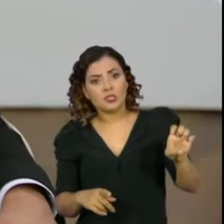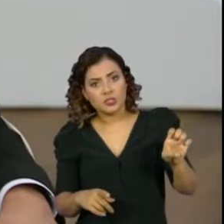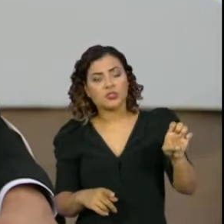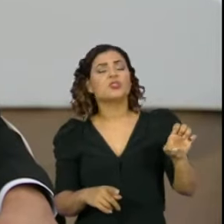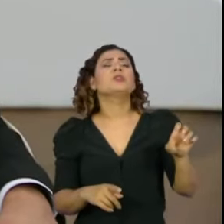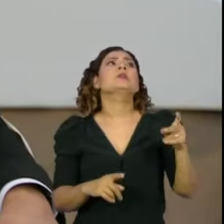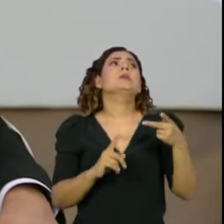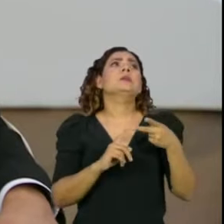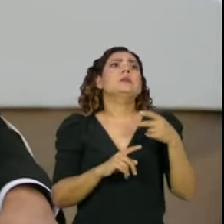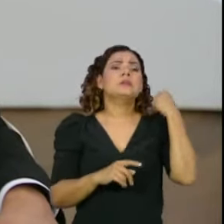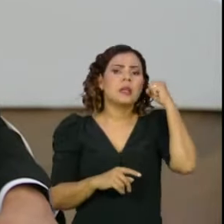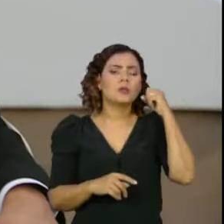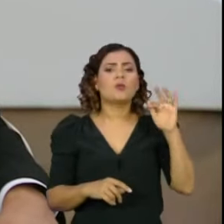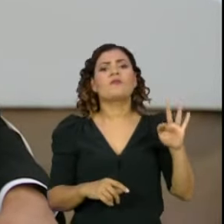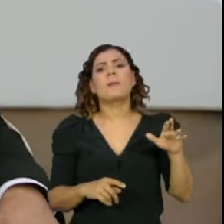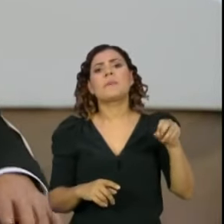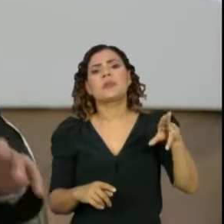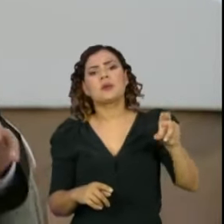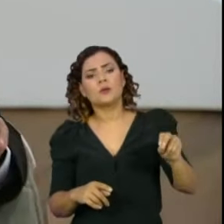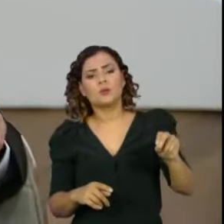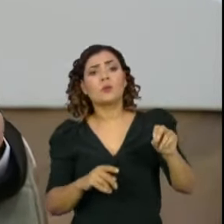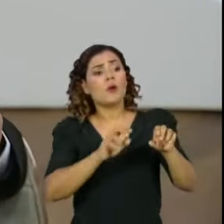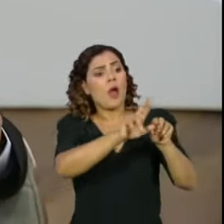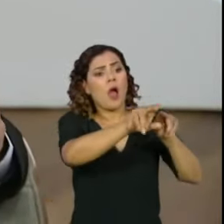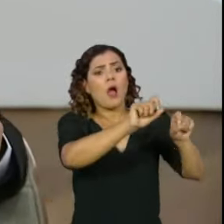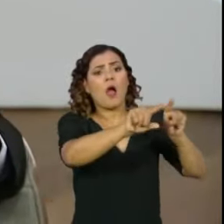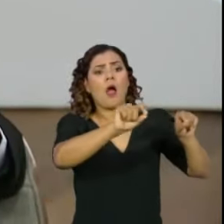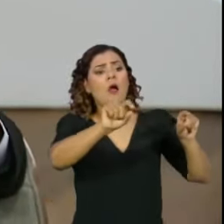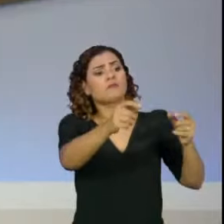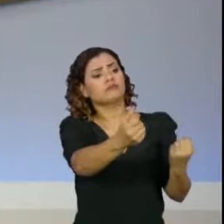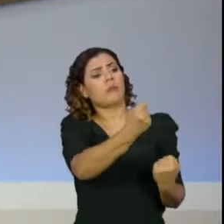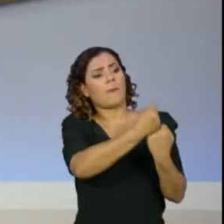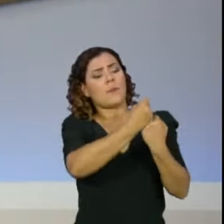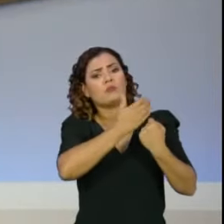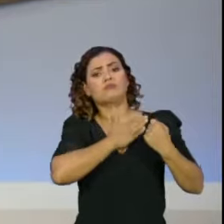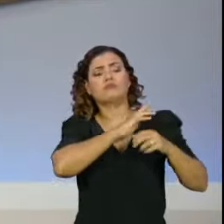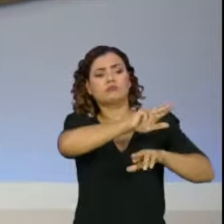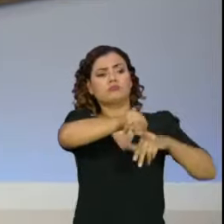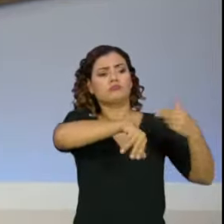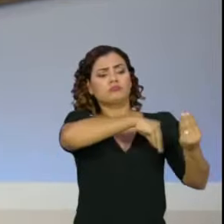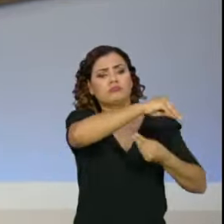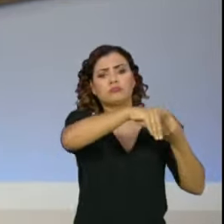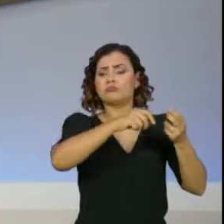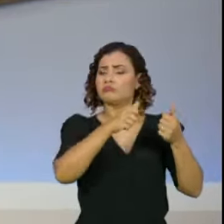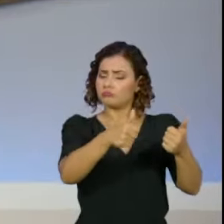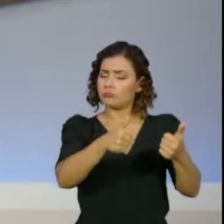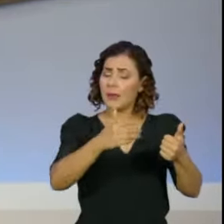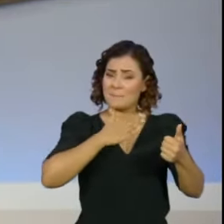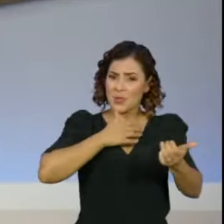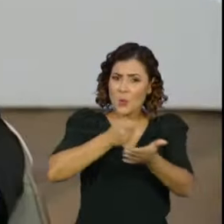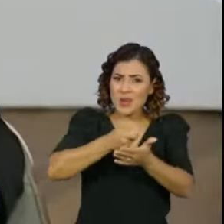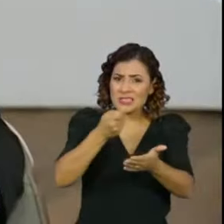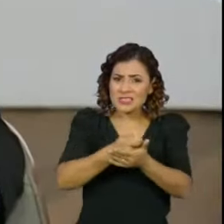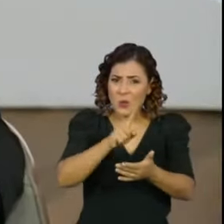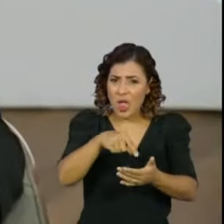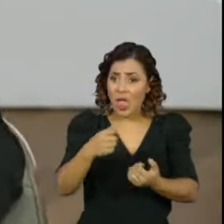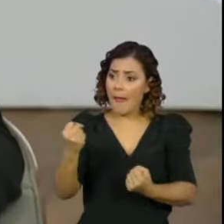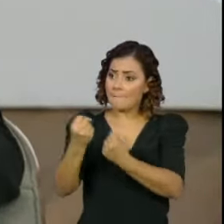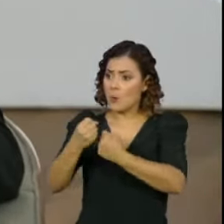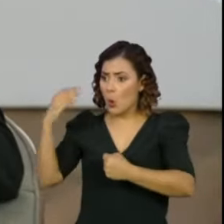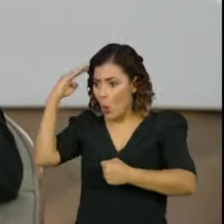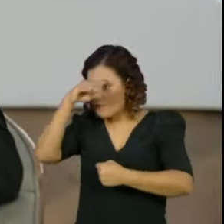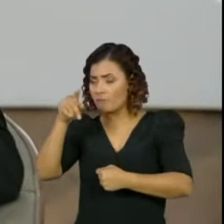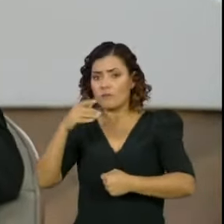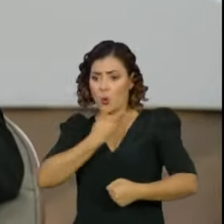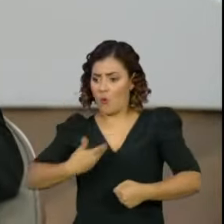Randolfo Rodrigues, o senador Fabiano Contarato. Então, eu tive um apoio muito heterogêneo, muito eclético. A minha obrigação não é de ser base do governo, mas